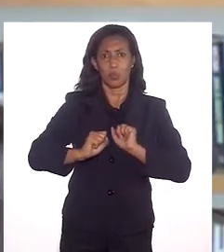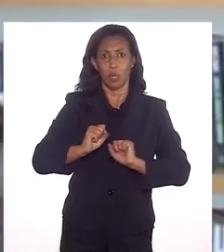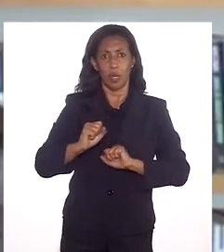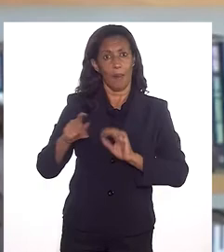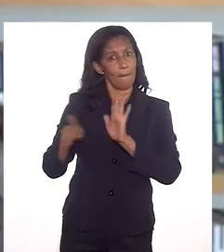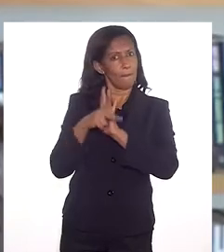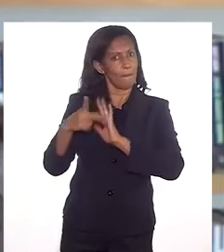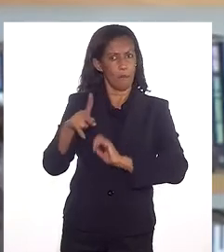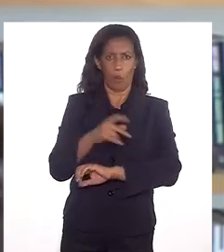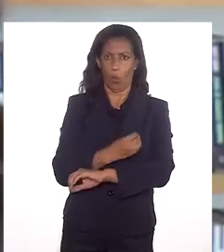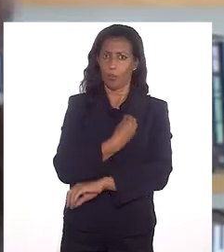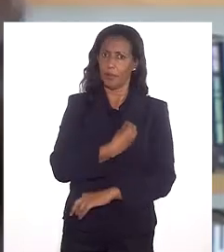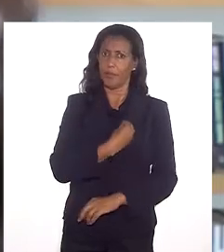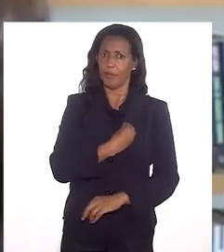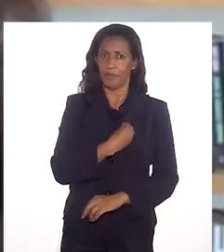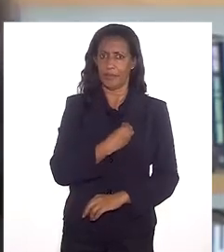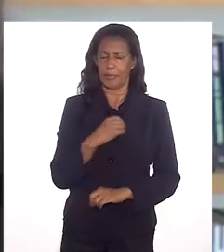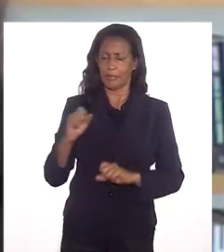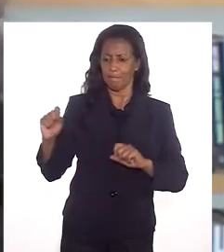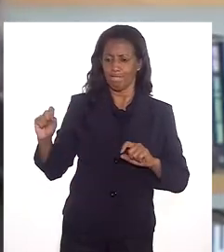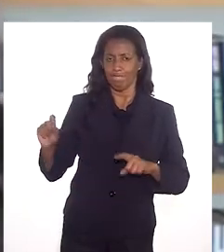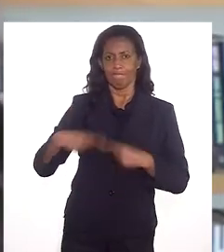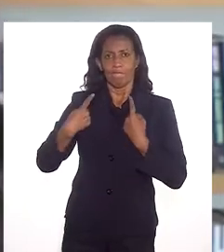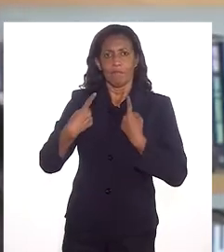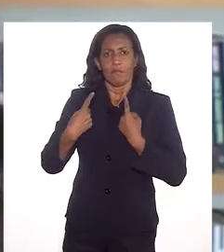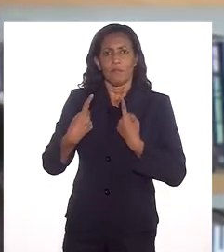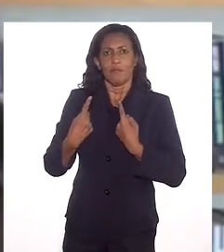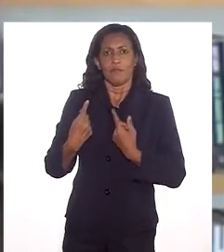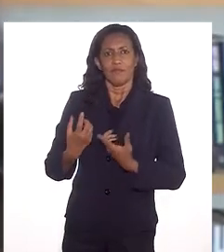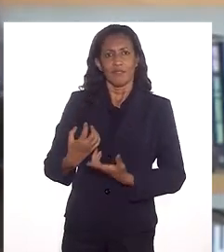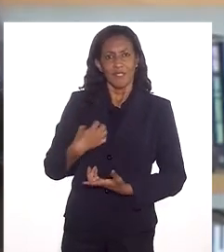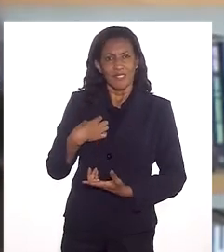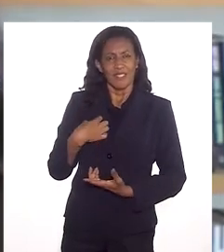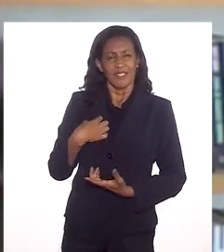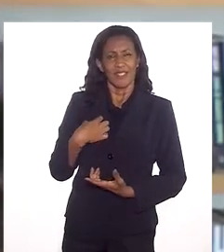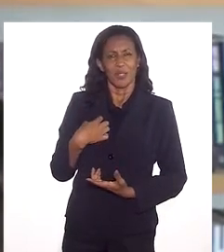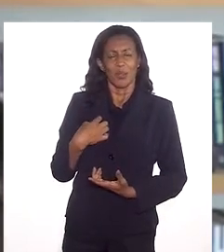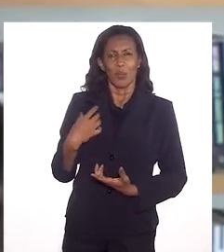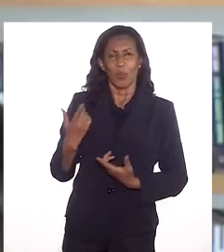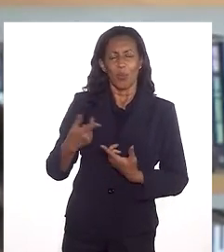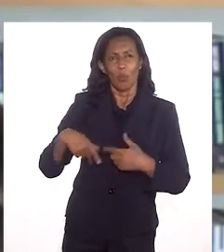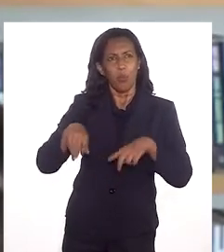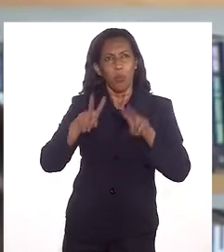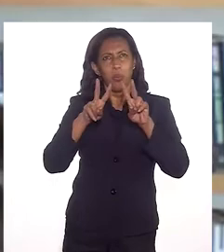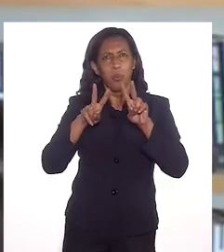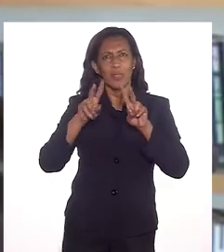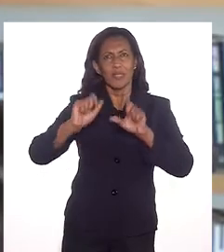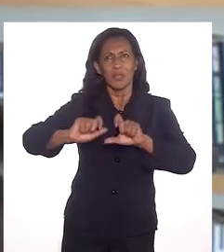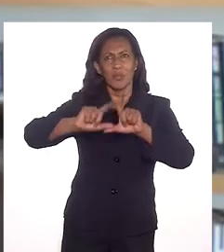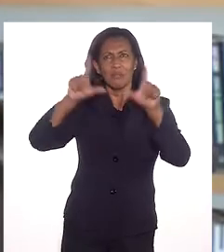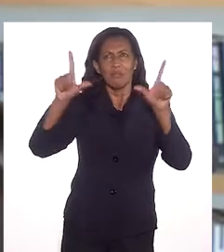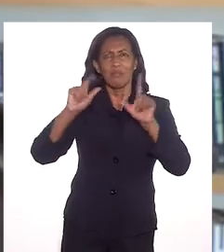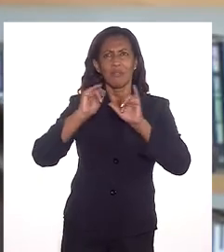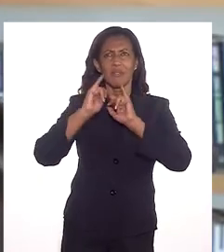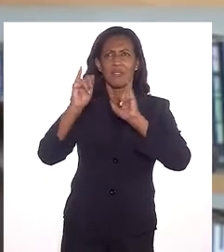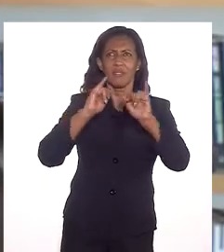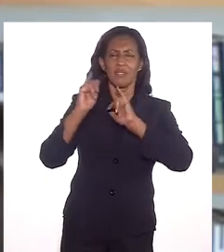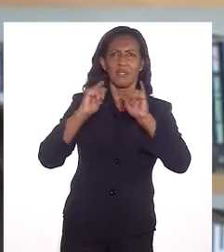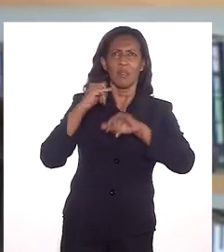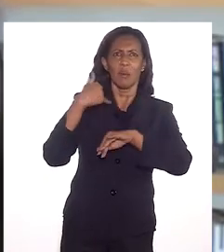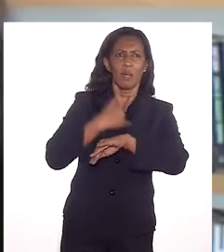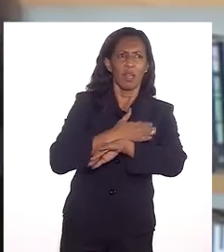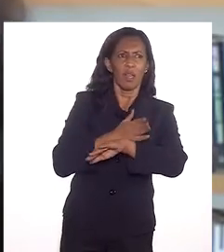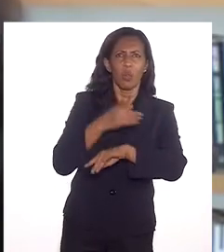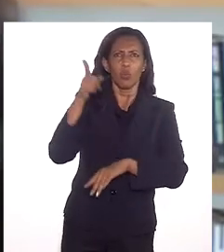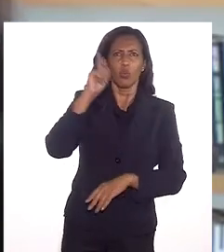porque isso faz parte da vida, e se confronta com essa exibição de alegrias permanentes,